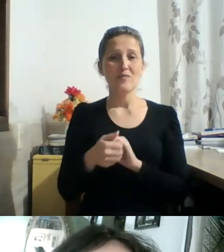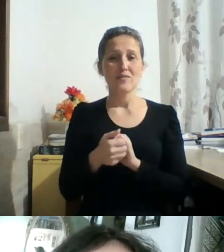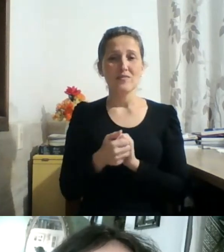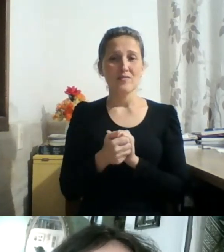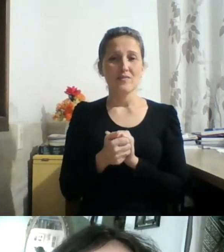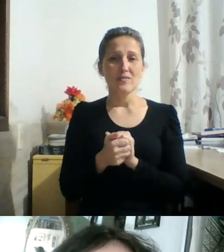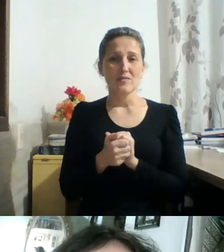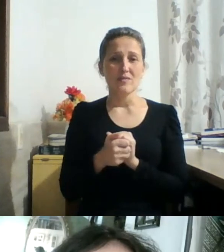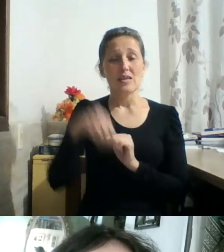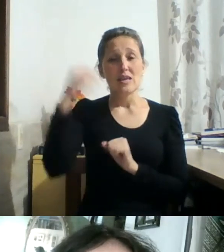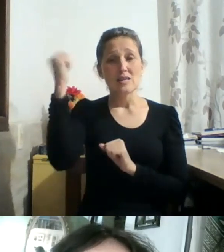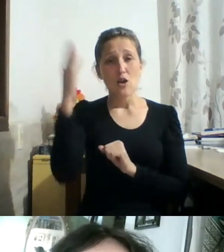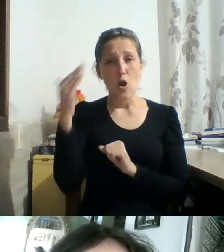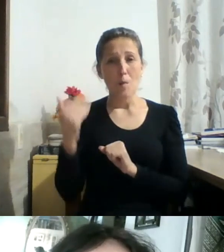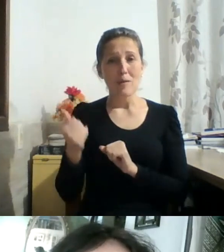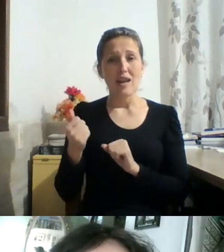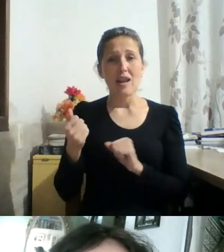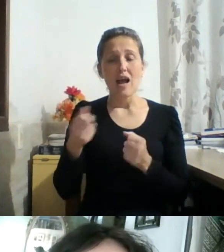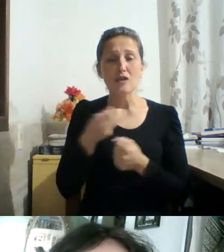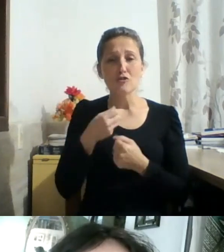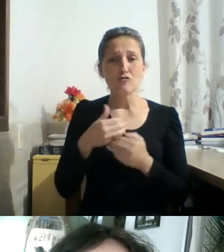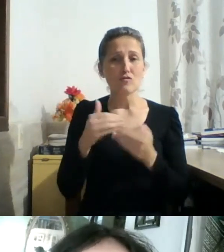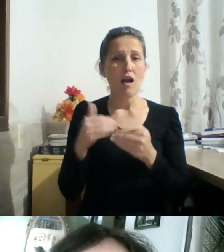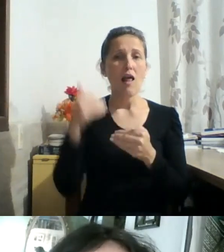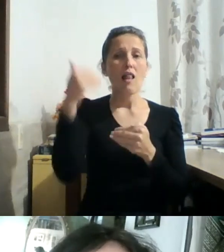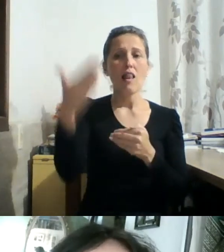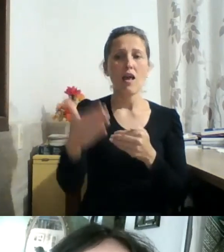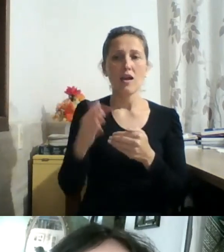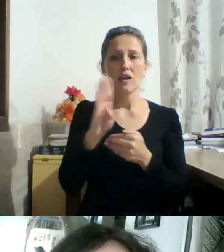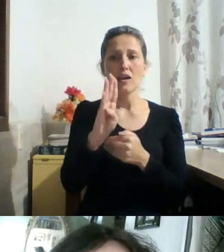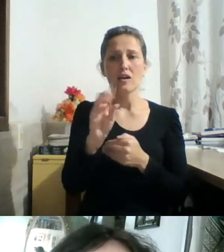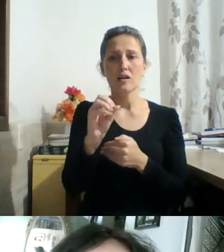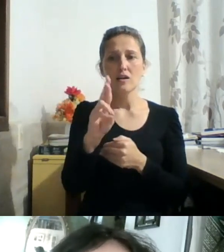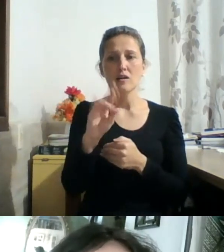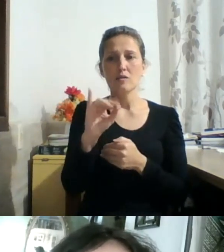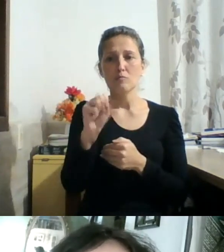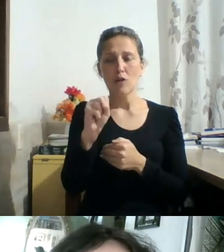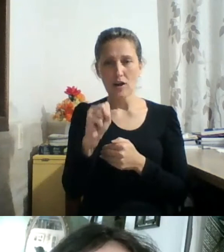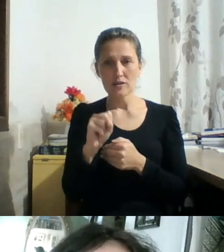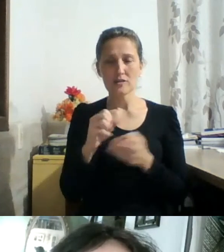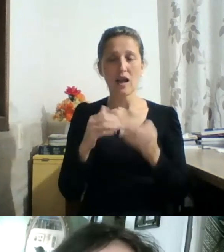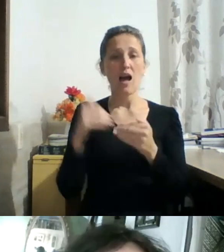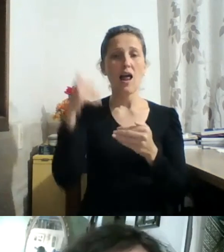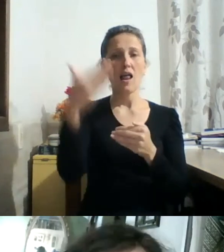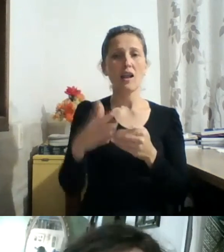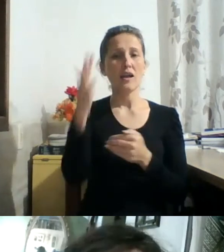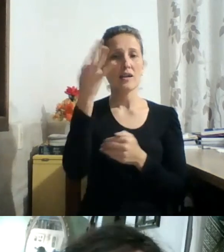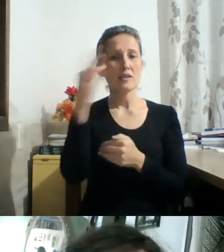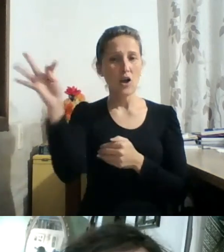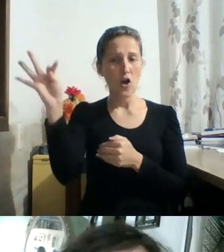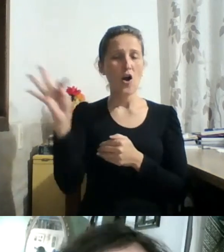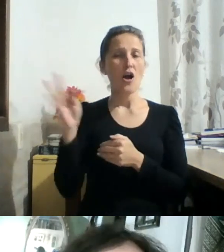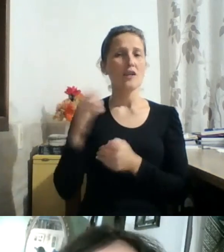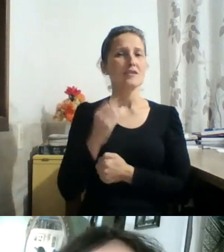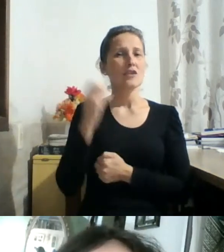aqui se estende além de ao Boris teórico, ao Boris que nos leva a tantas viagens,